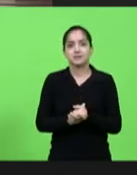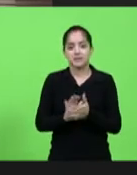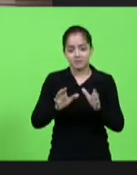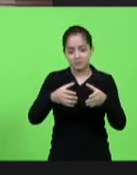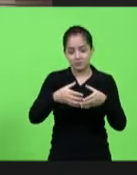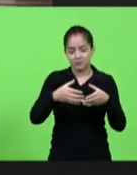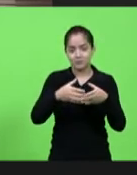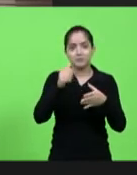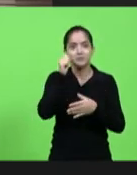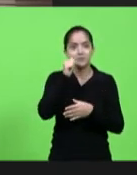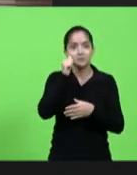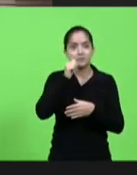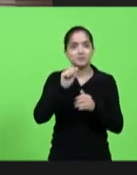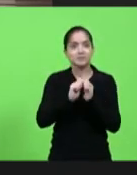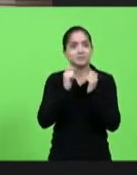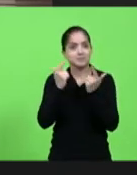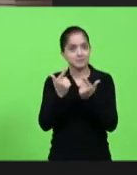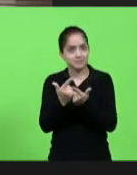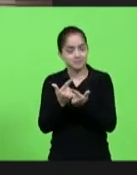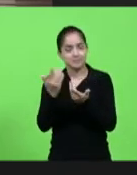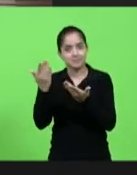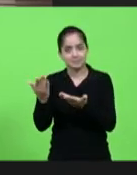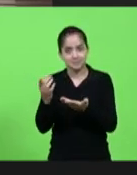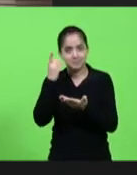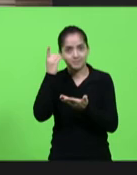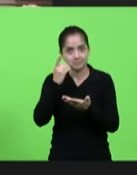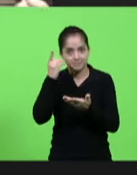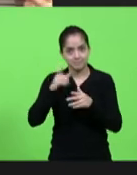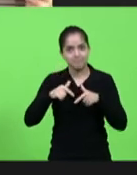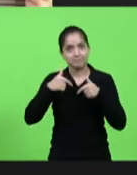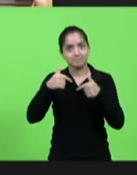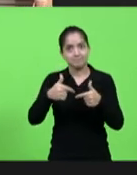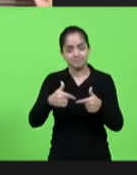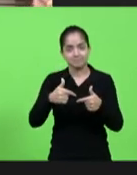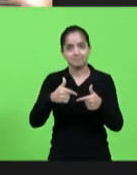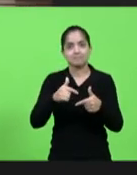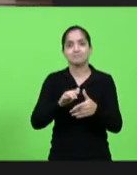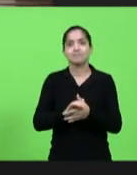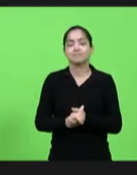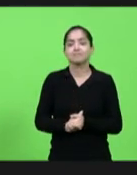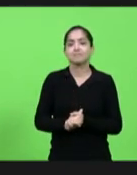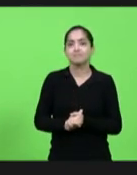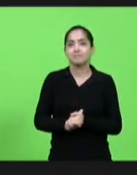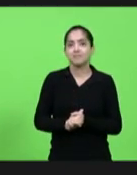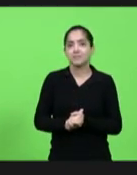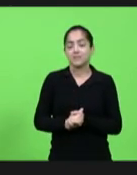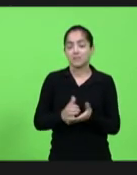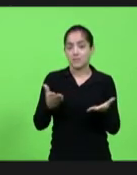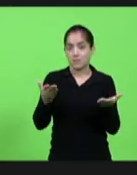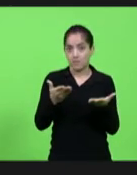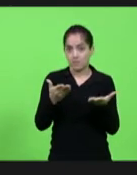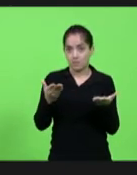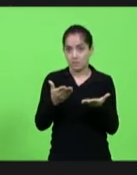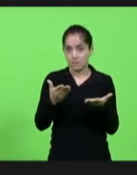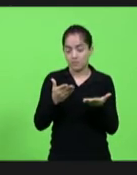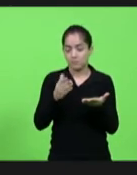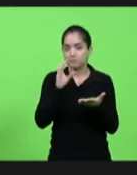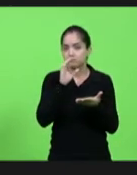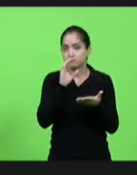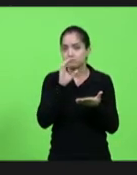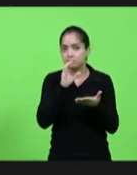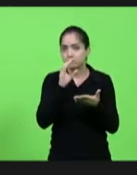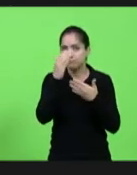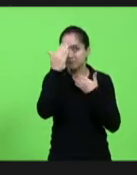feminina e grande deputada atuante nos direitos da criança e adolescência. Eu vou agora, rapidamente,